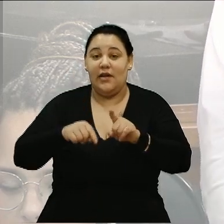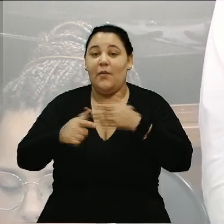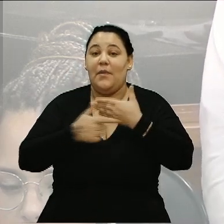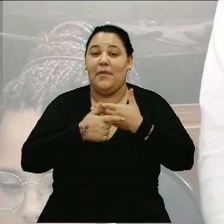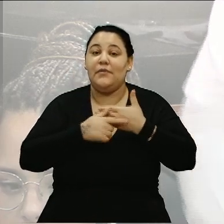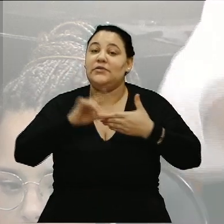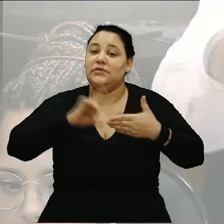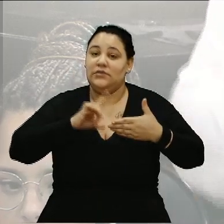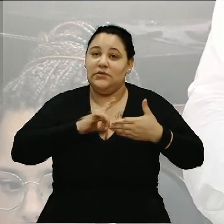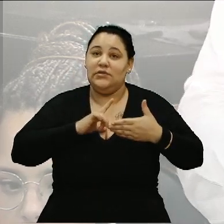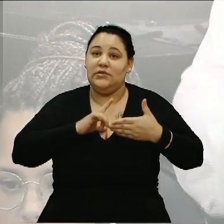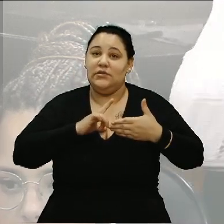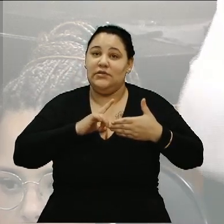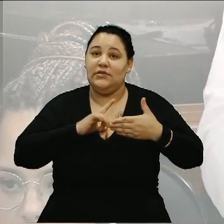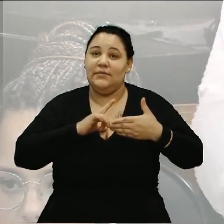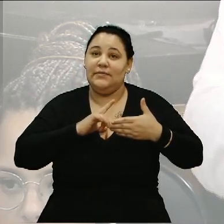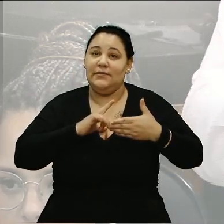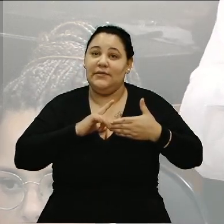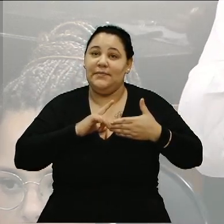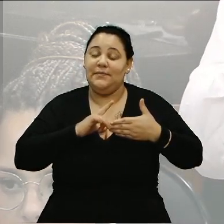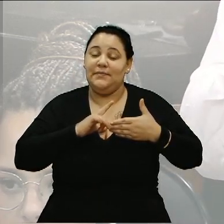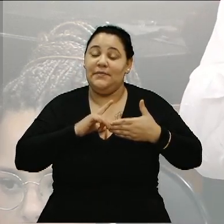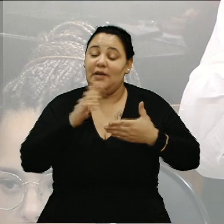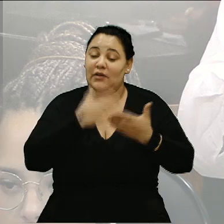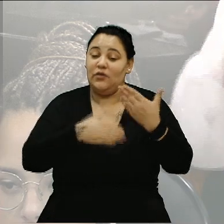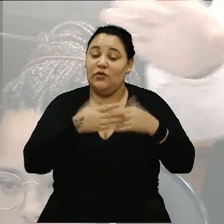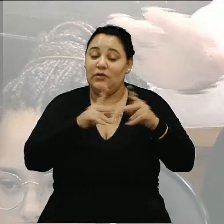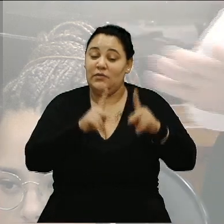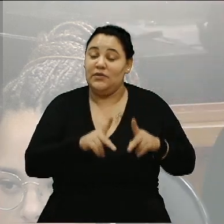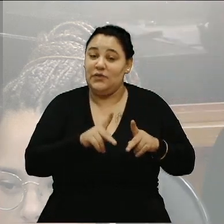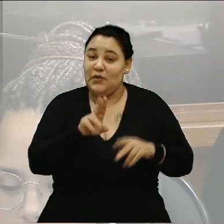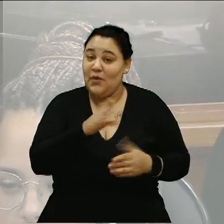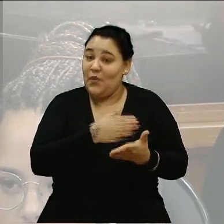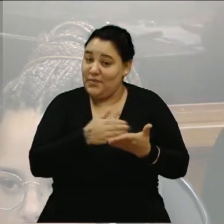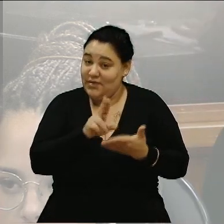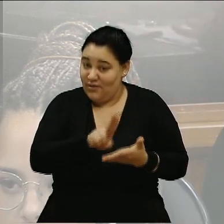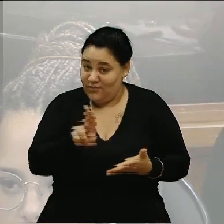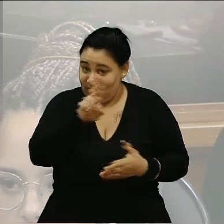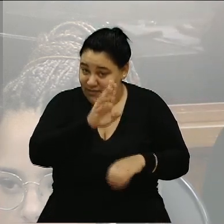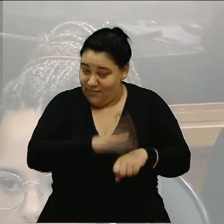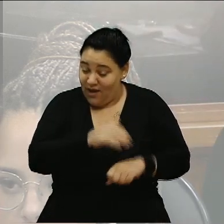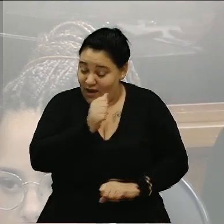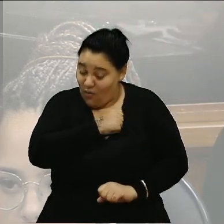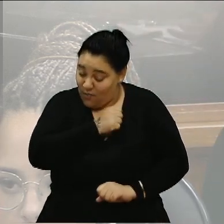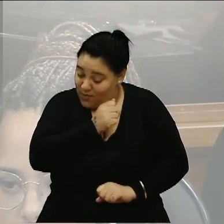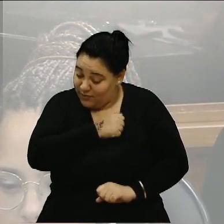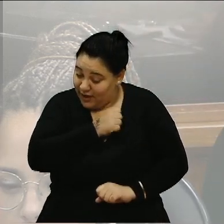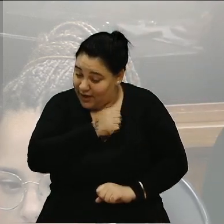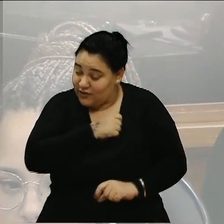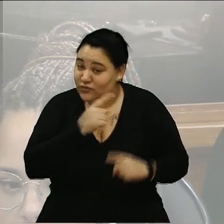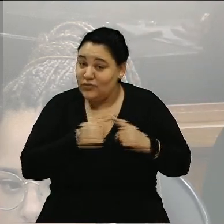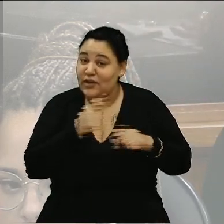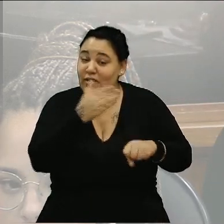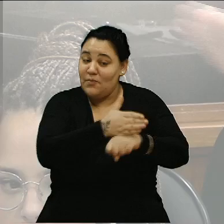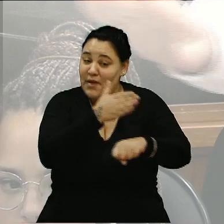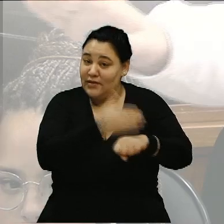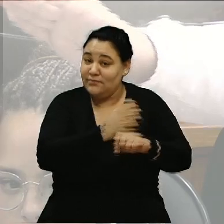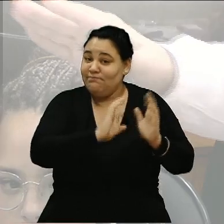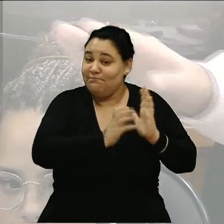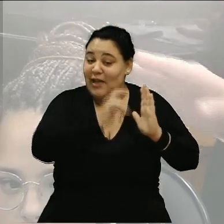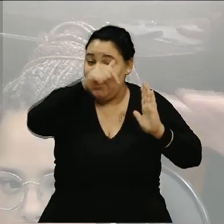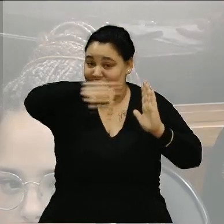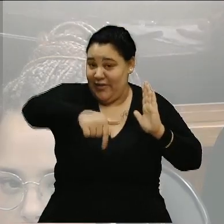de lição para todo mundo que coloque a sandalinha da humildade. Porque aqui, na democracia e no parlamento,